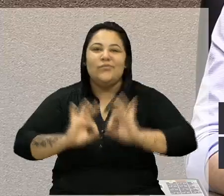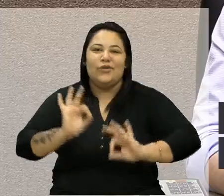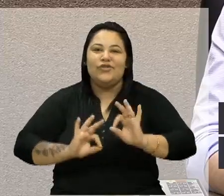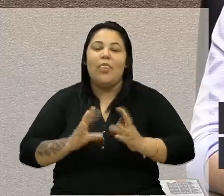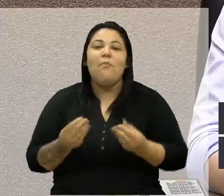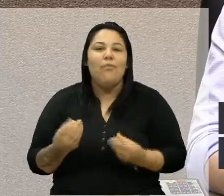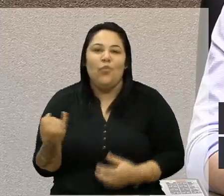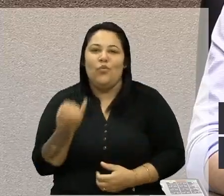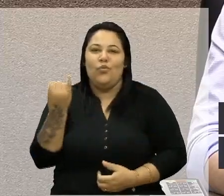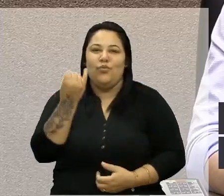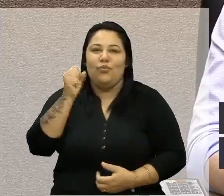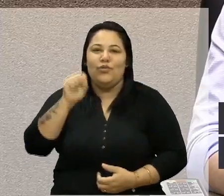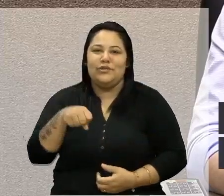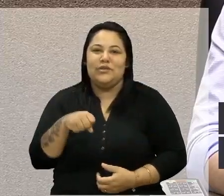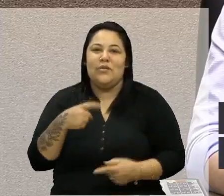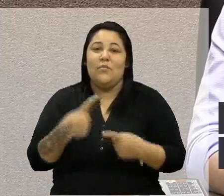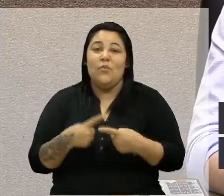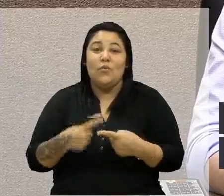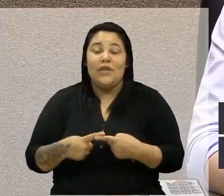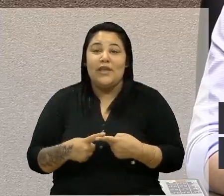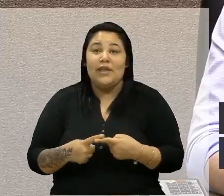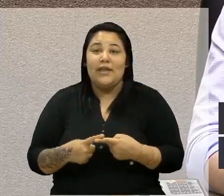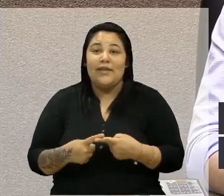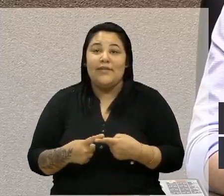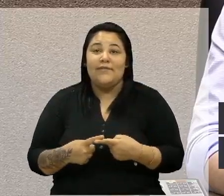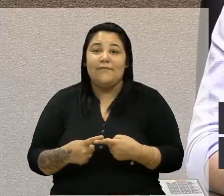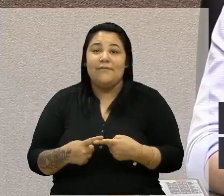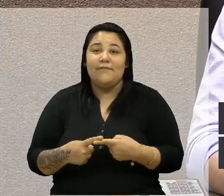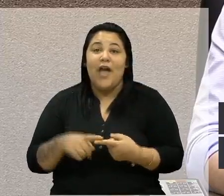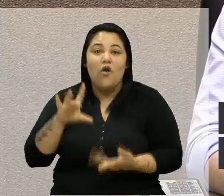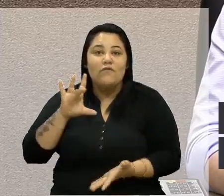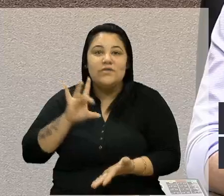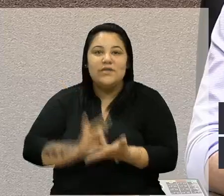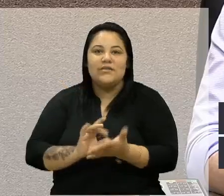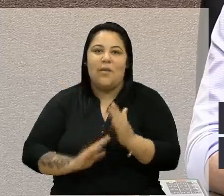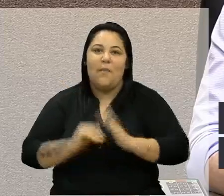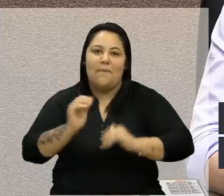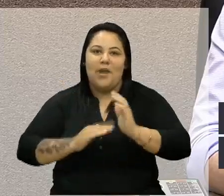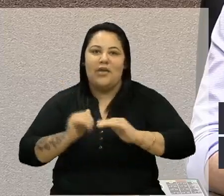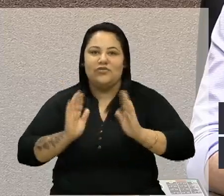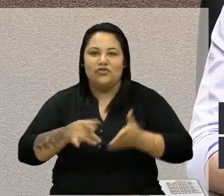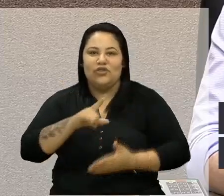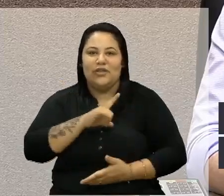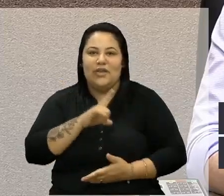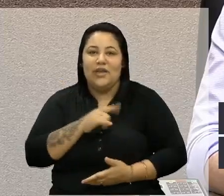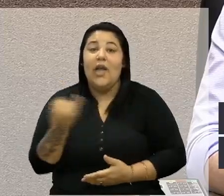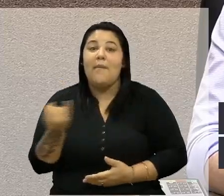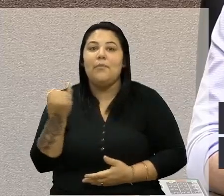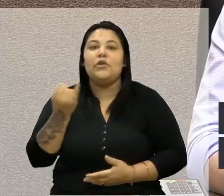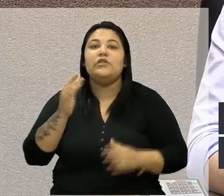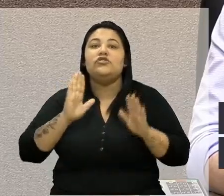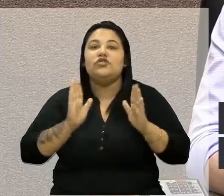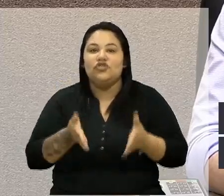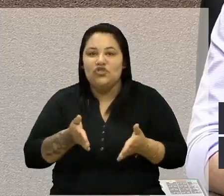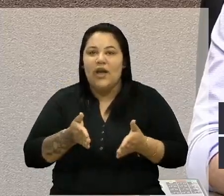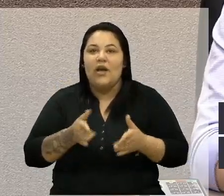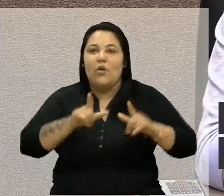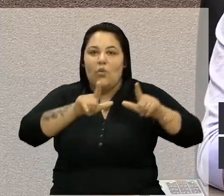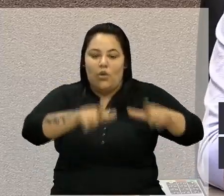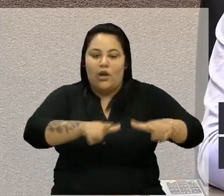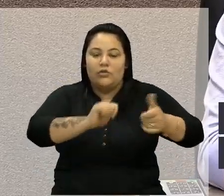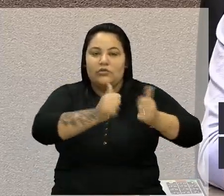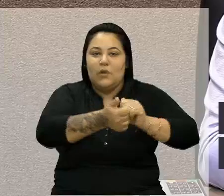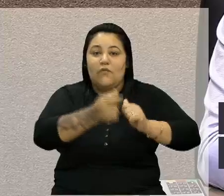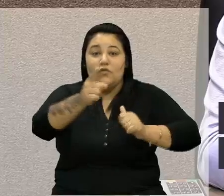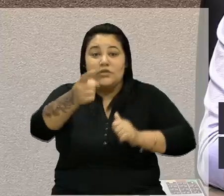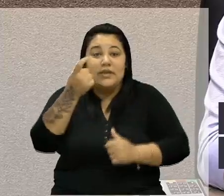importante, porque ele vem para consolidar uma prática que na realidade já existe, é importante salientar que o Banco do Esporte já existe, você